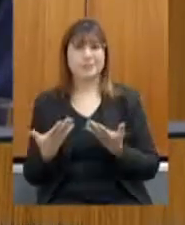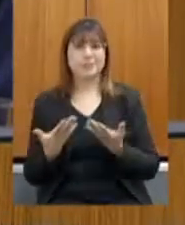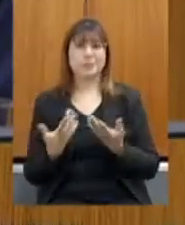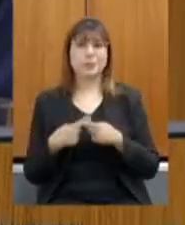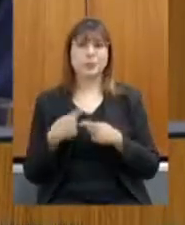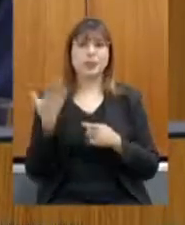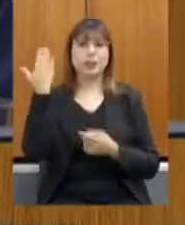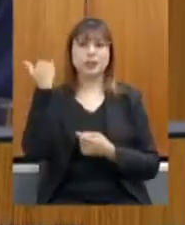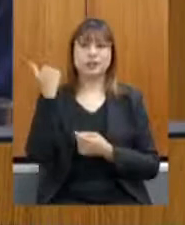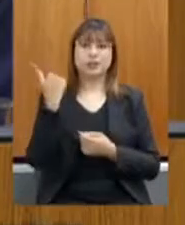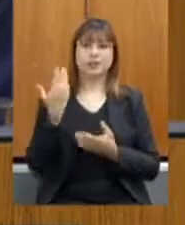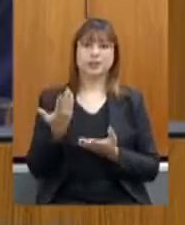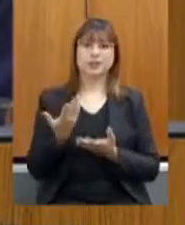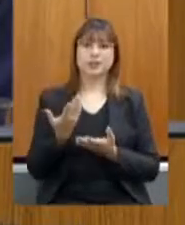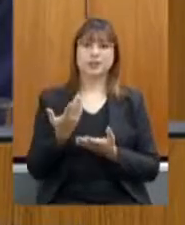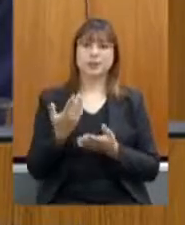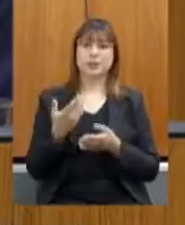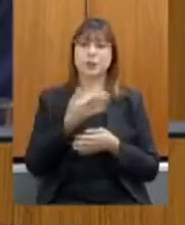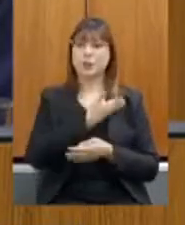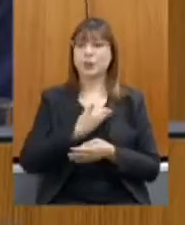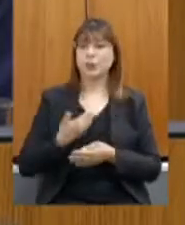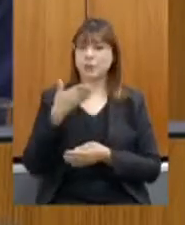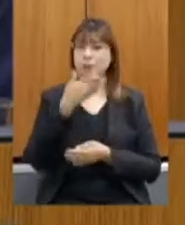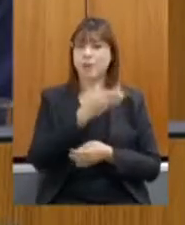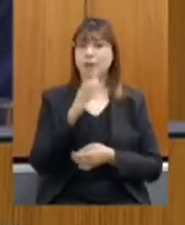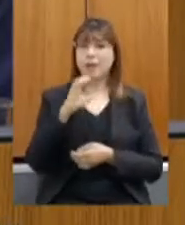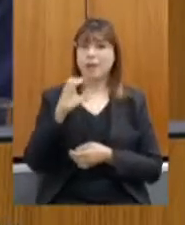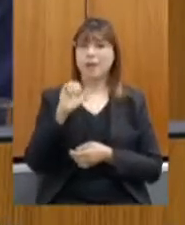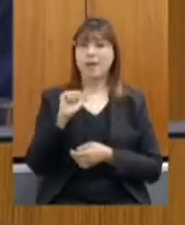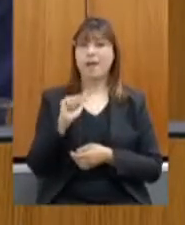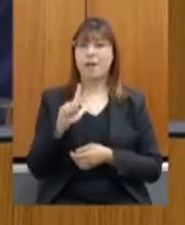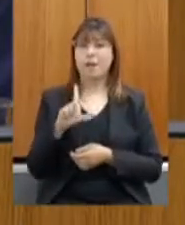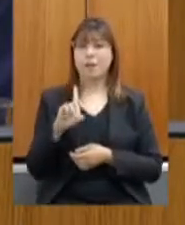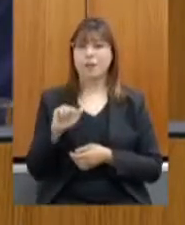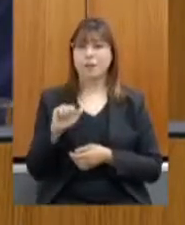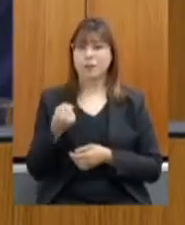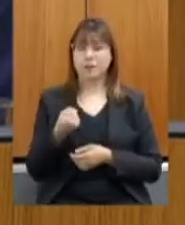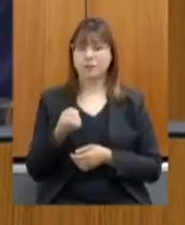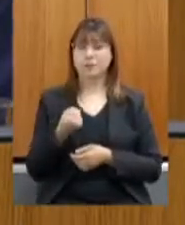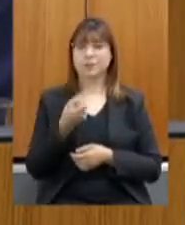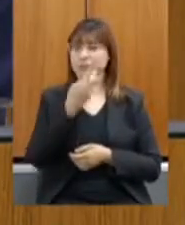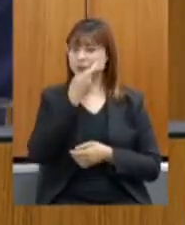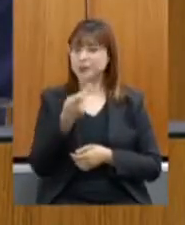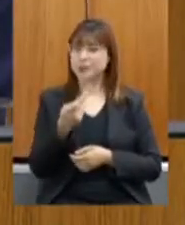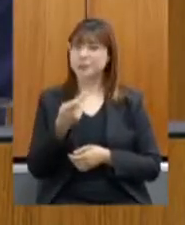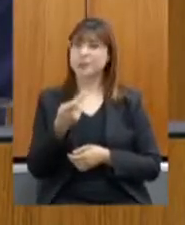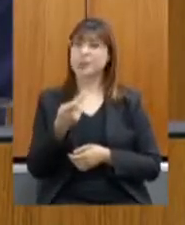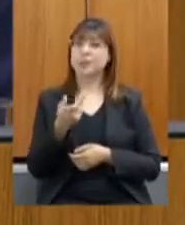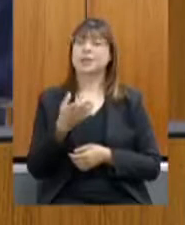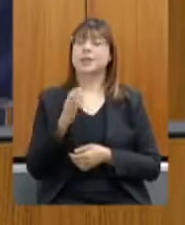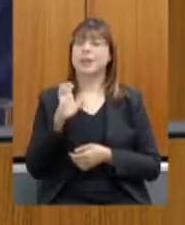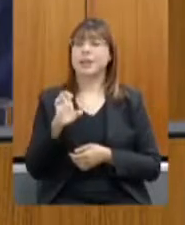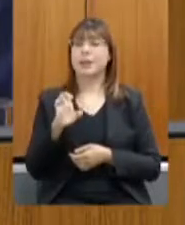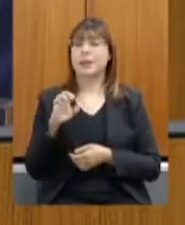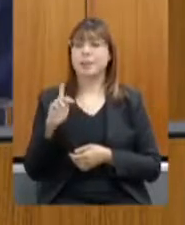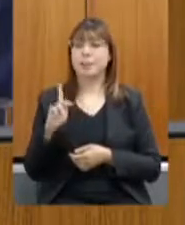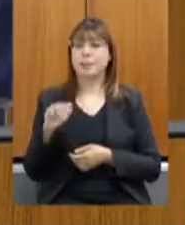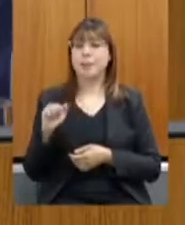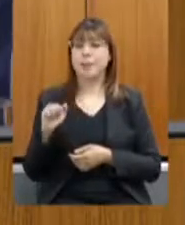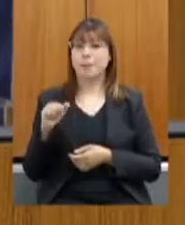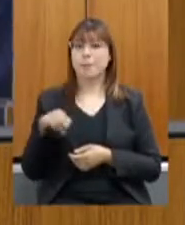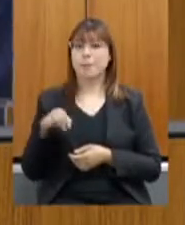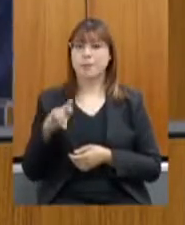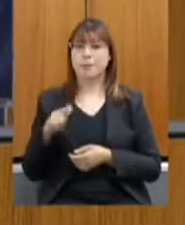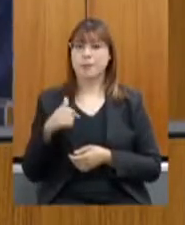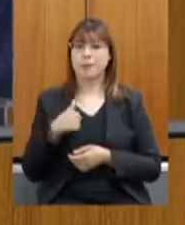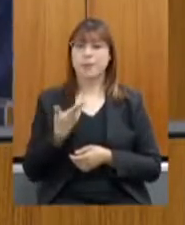governador vai a Caldas visitar lá a nossa IPAMIG, vinho, no mesmo dia eu estava, inclusive, em